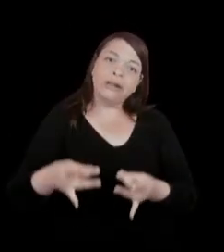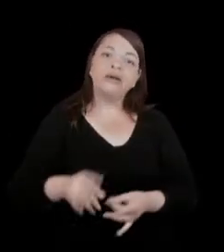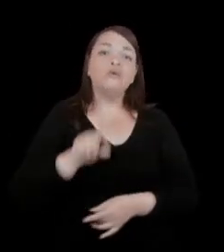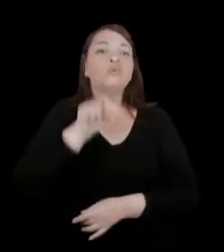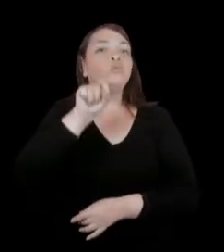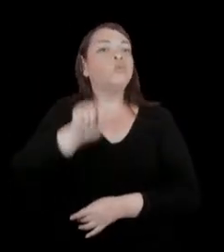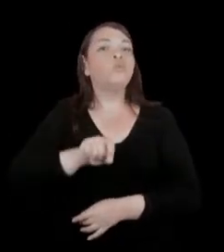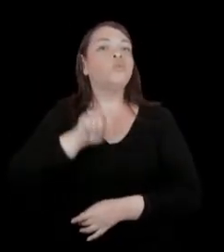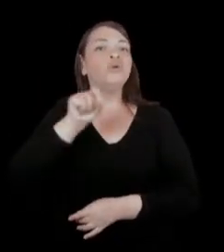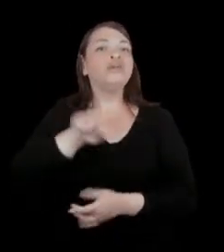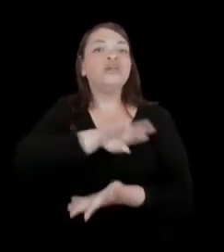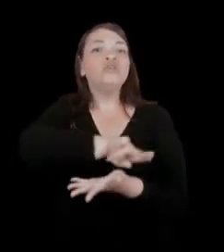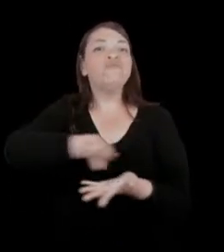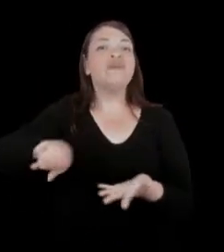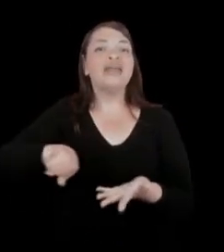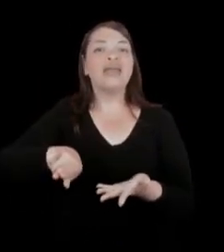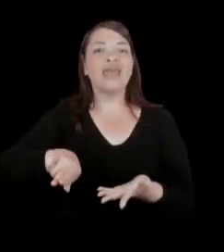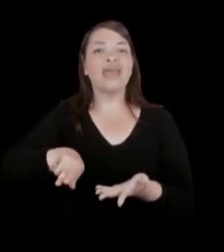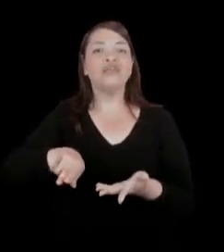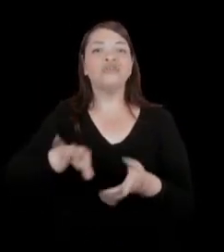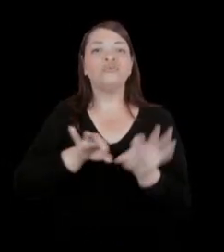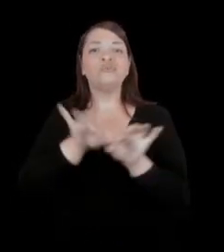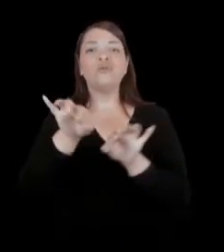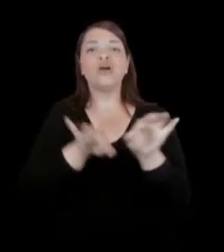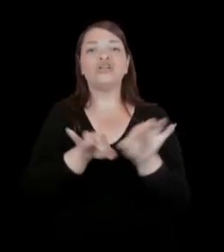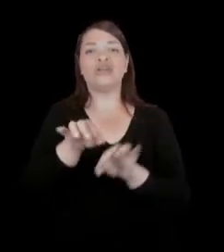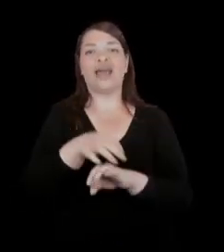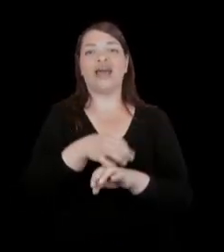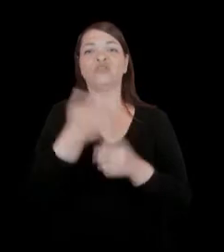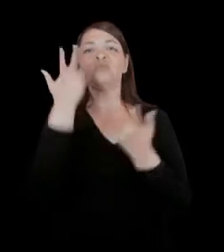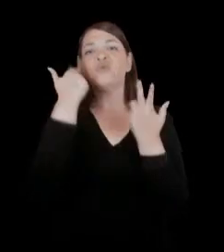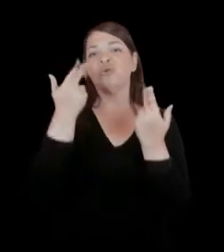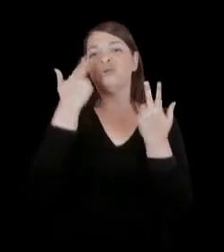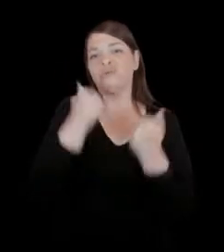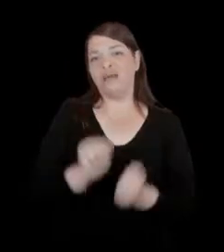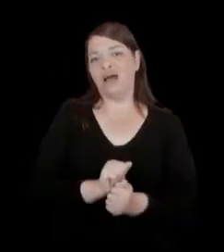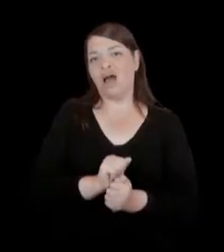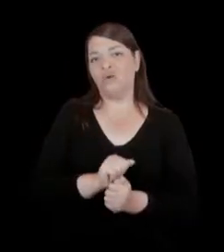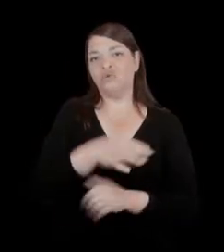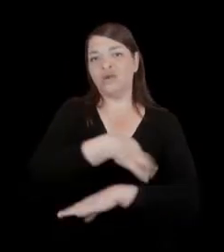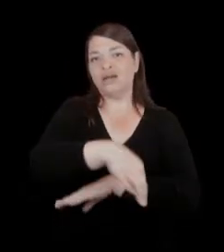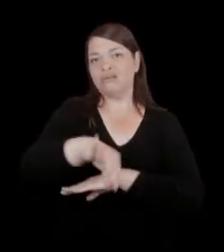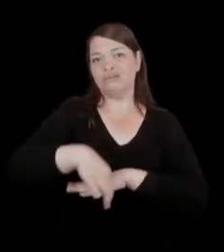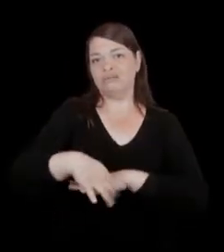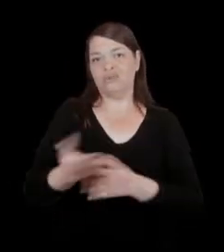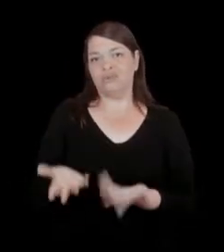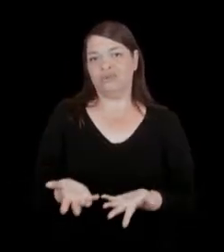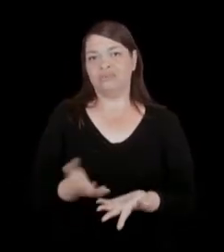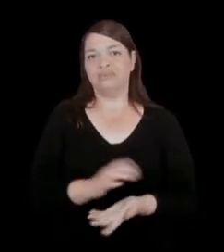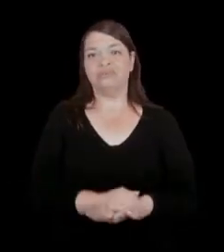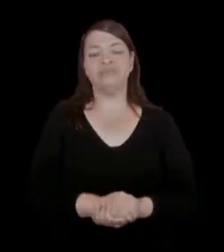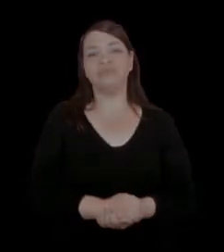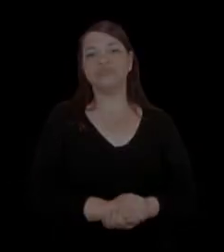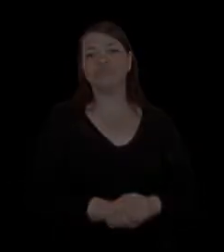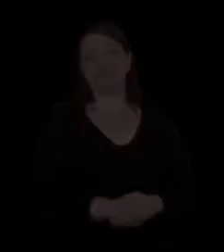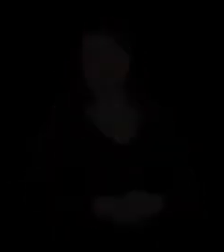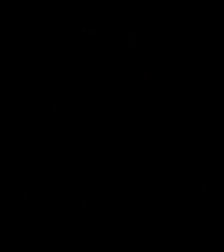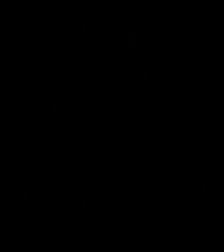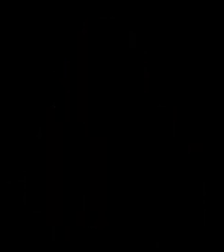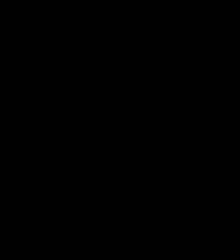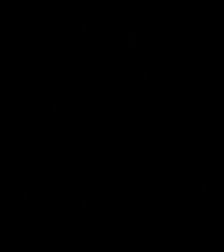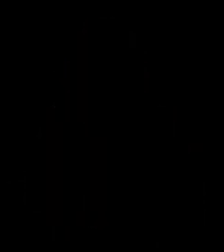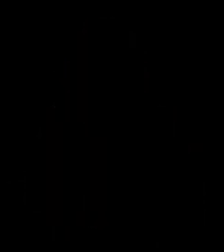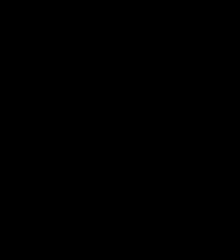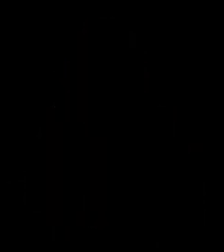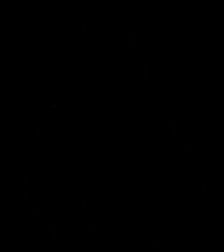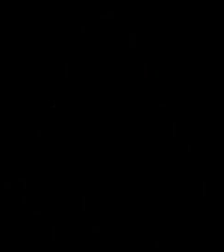que está diferente de um projeto normal, ou de um projeto de arquitetura normal. Detalhes da escada externa. É branca e vai do